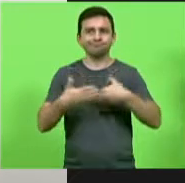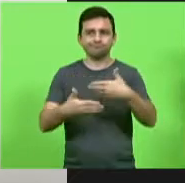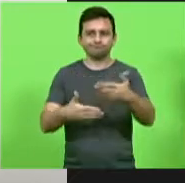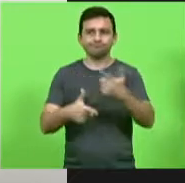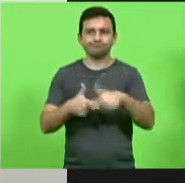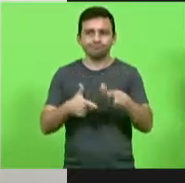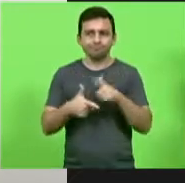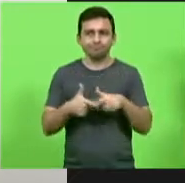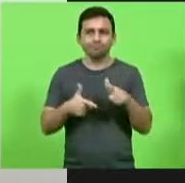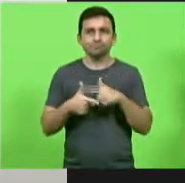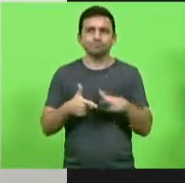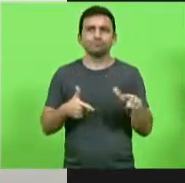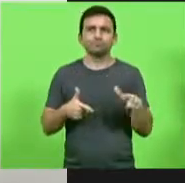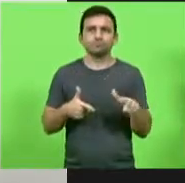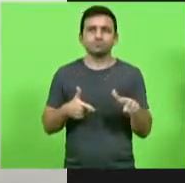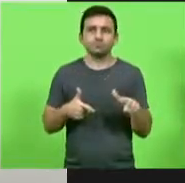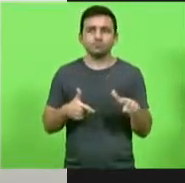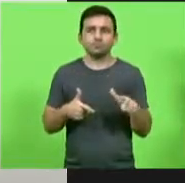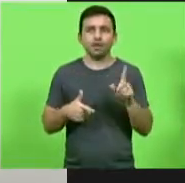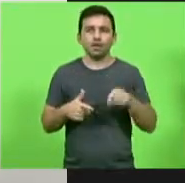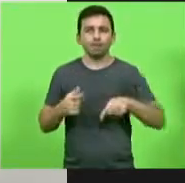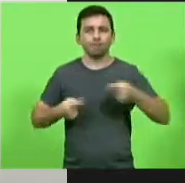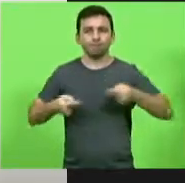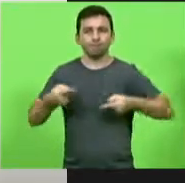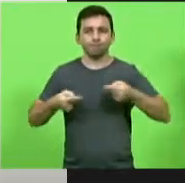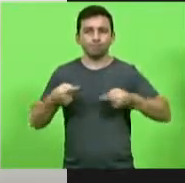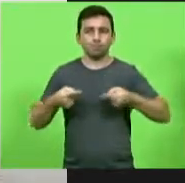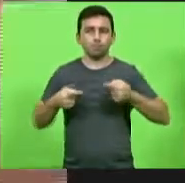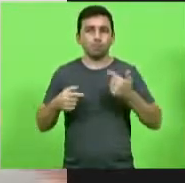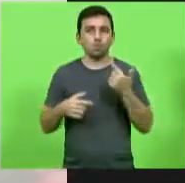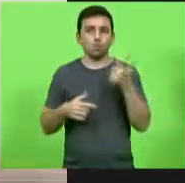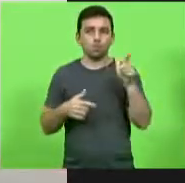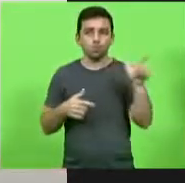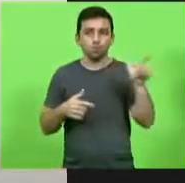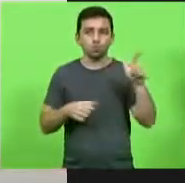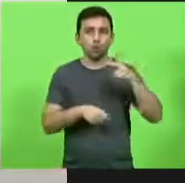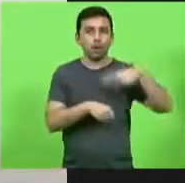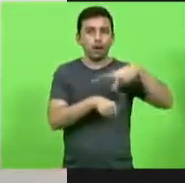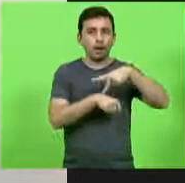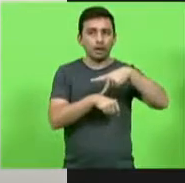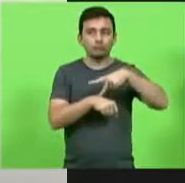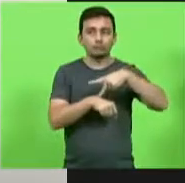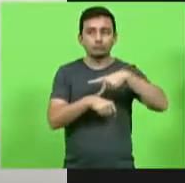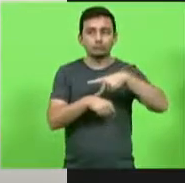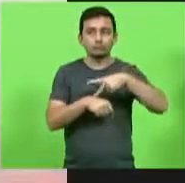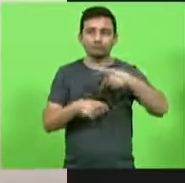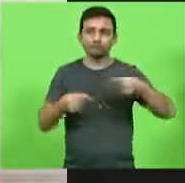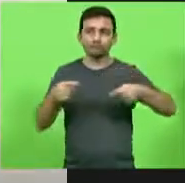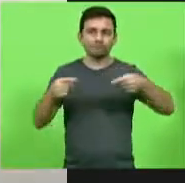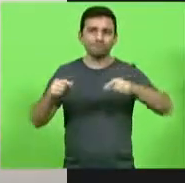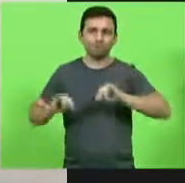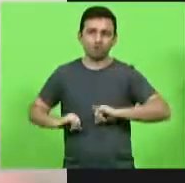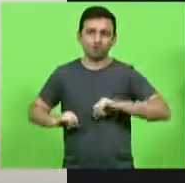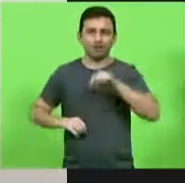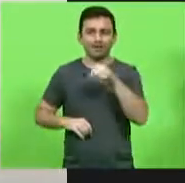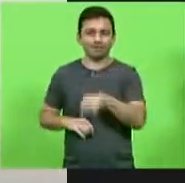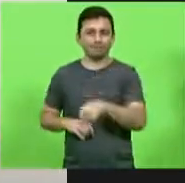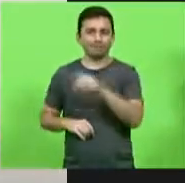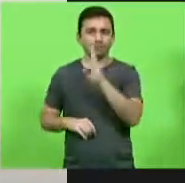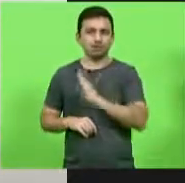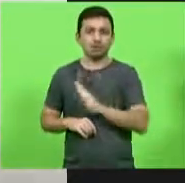de se competir com a produção de outros países também aonde lá